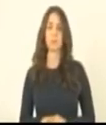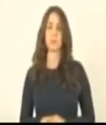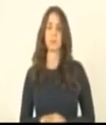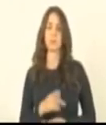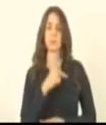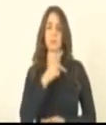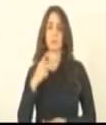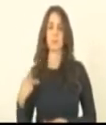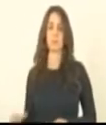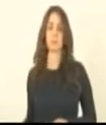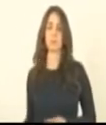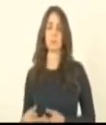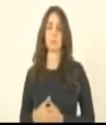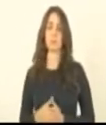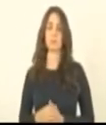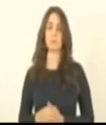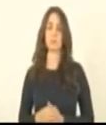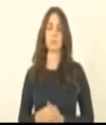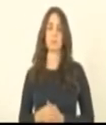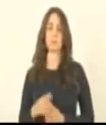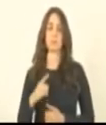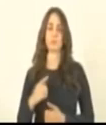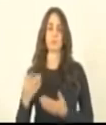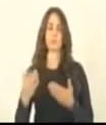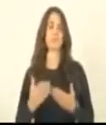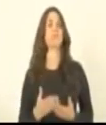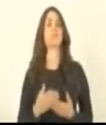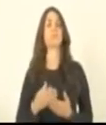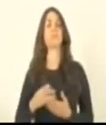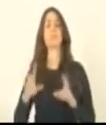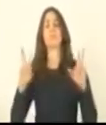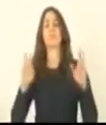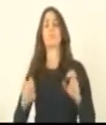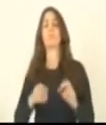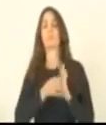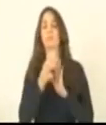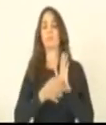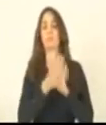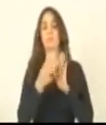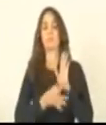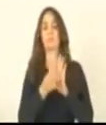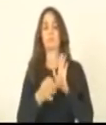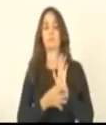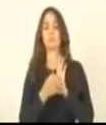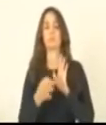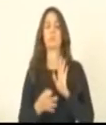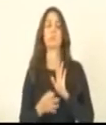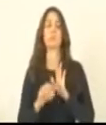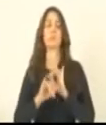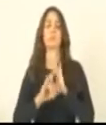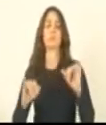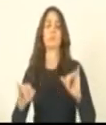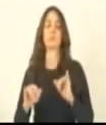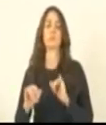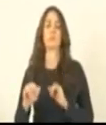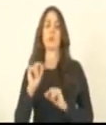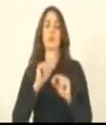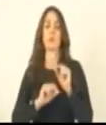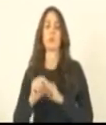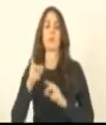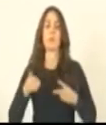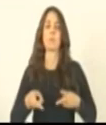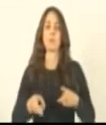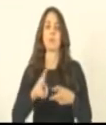Presidente, avoco a matéria para a relatoria e já dou o parecer pela